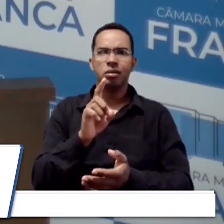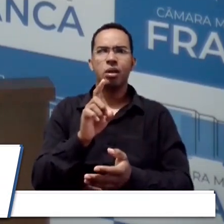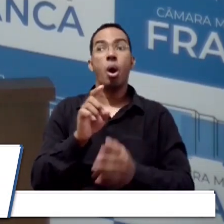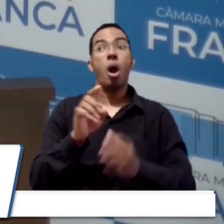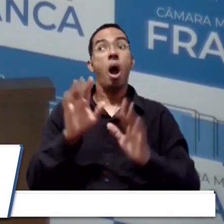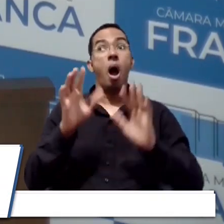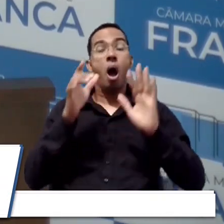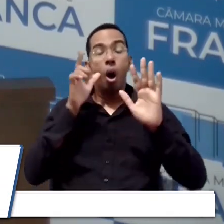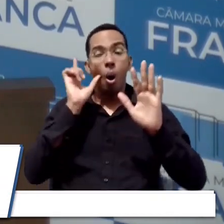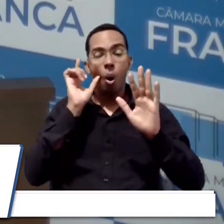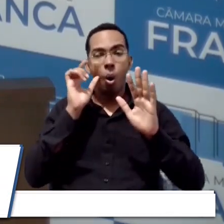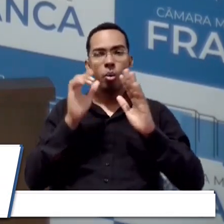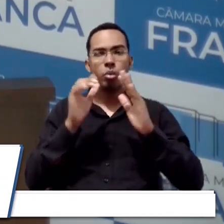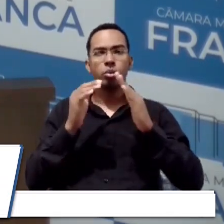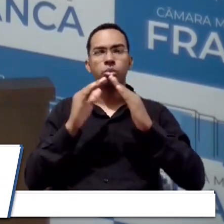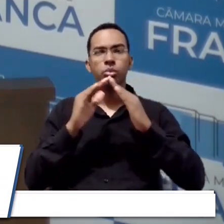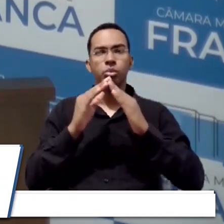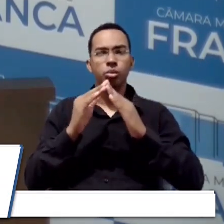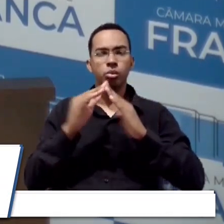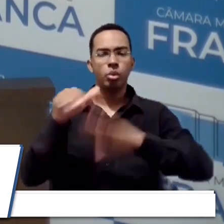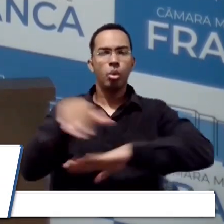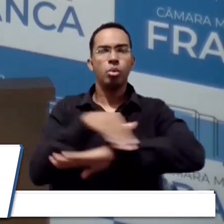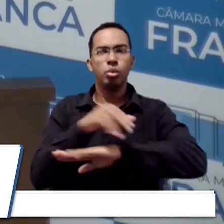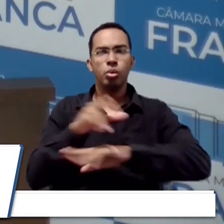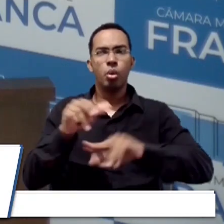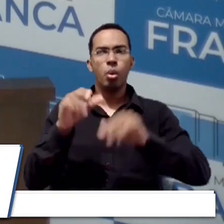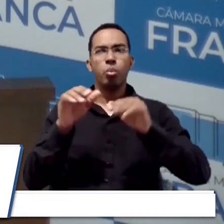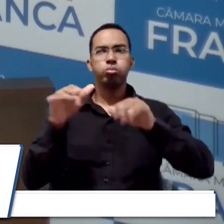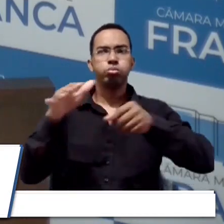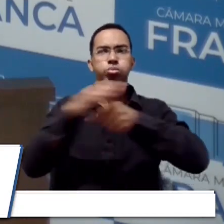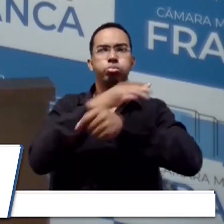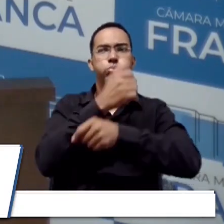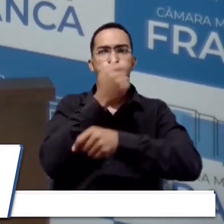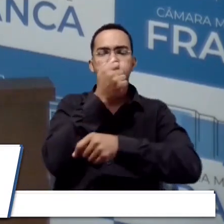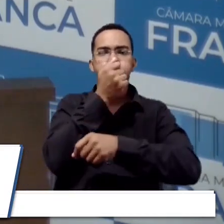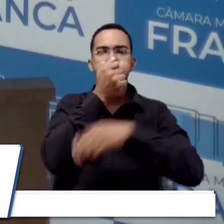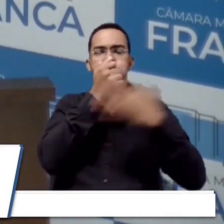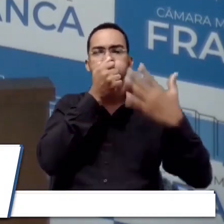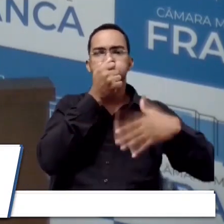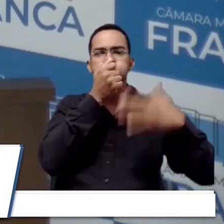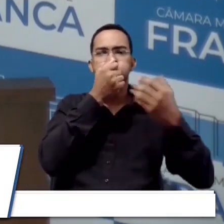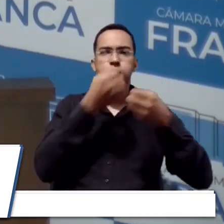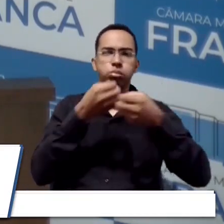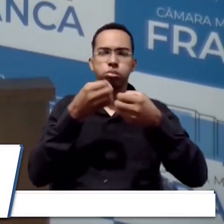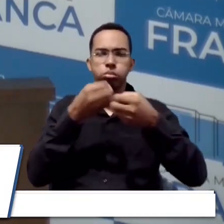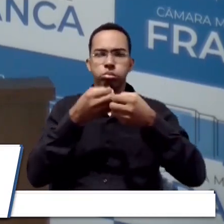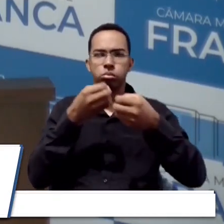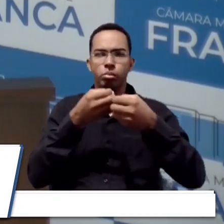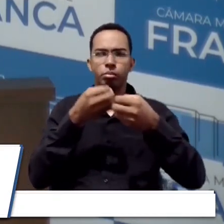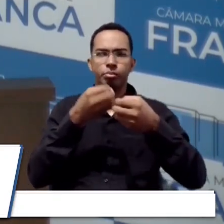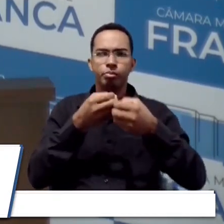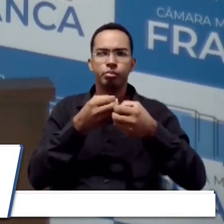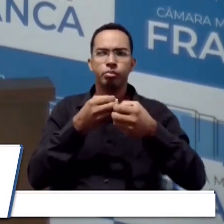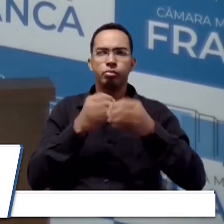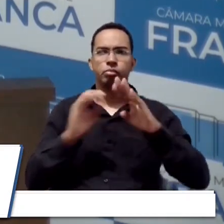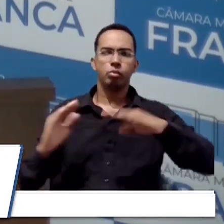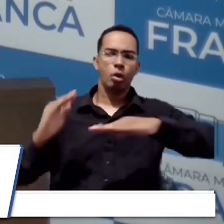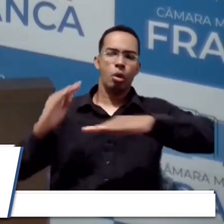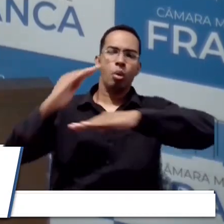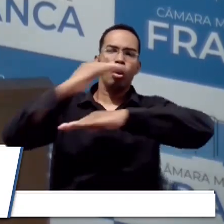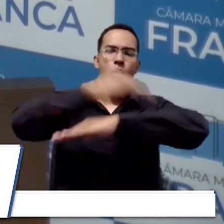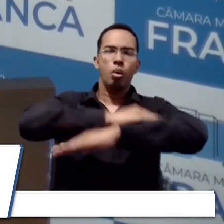Ontem, a Francisco Marques, que nunca inundou, ali nas proximidades da ponte da Avenida São Sebastião,